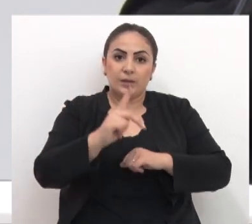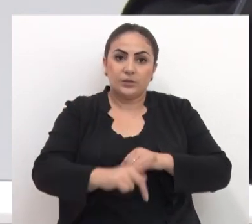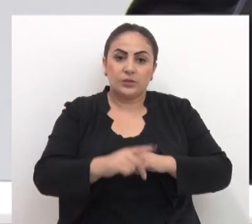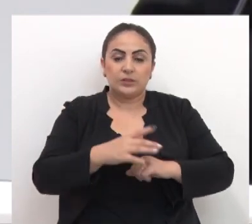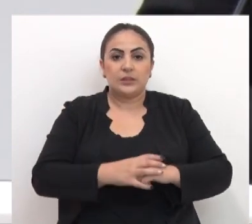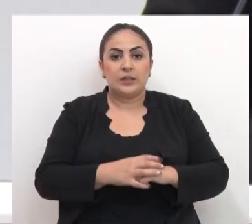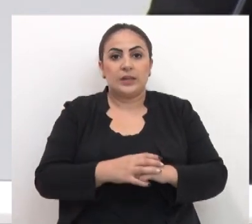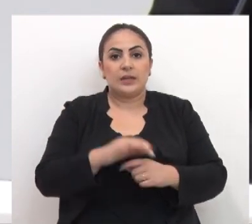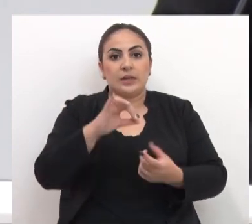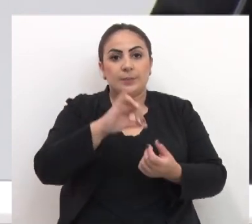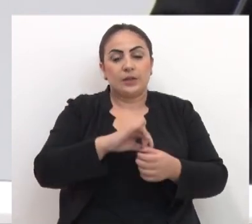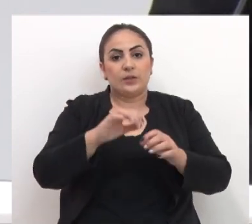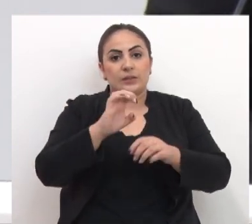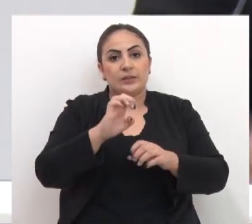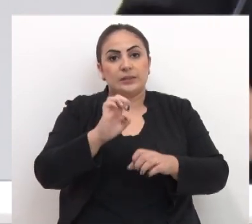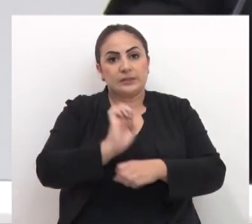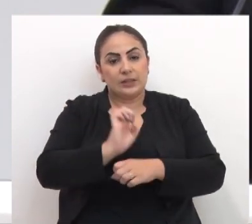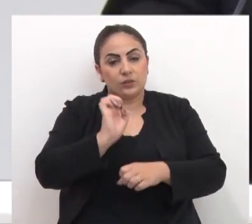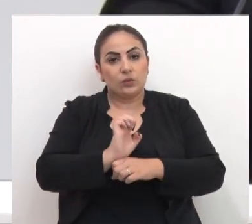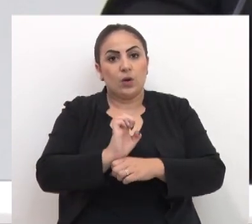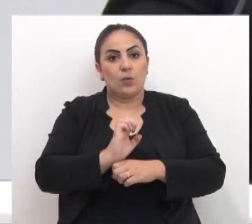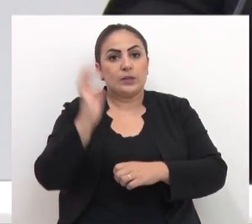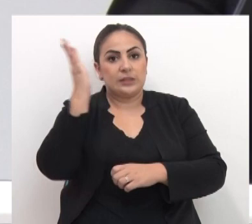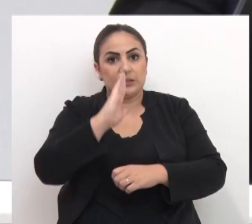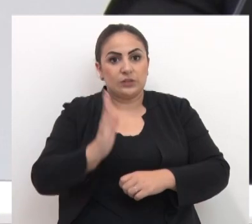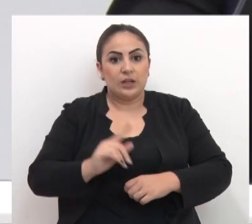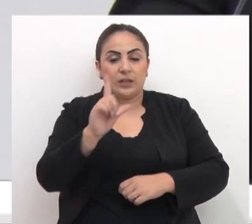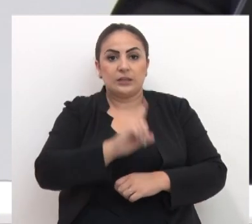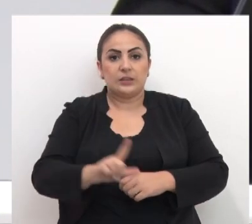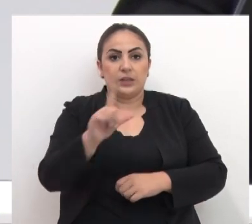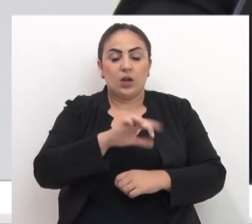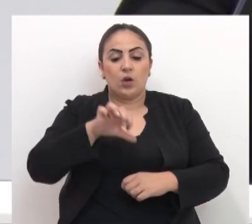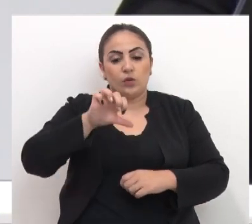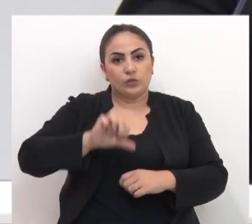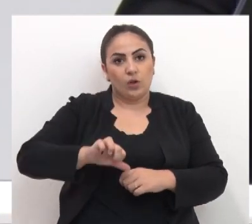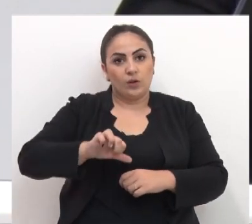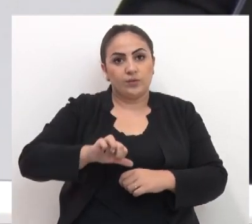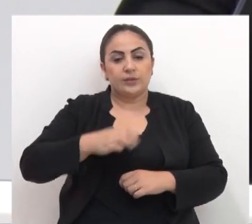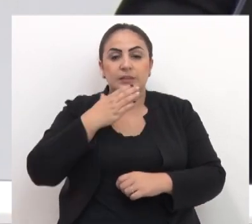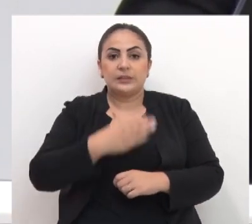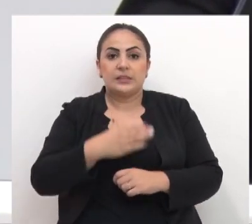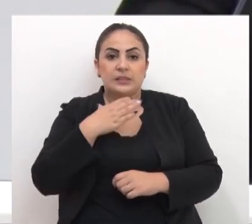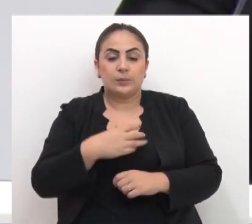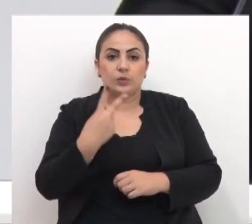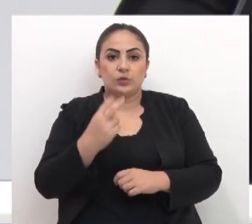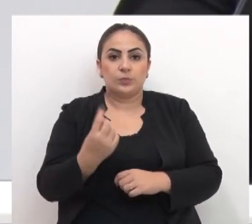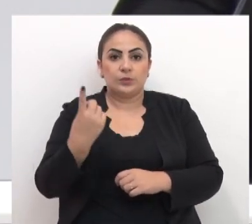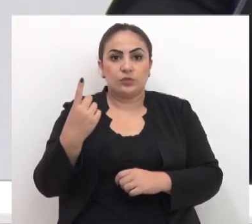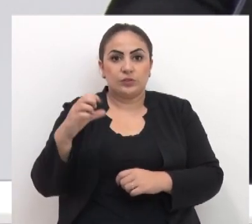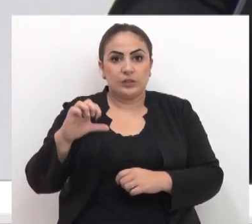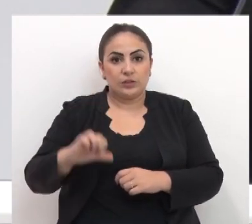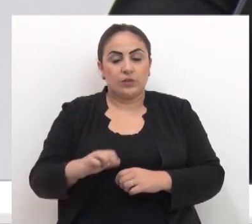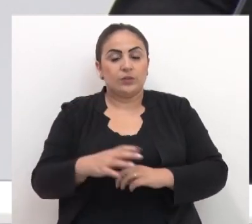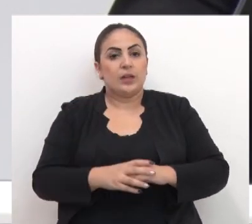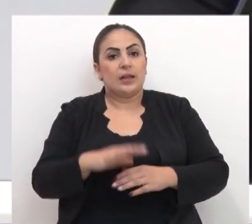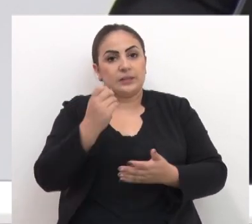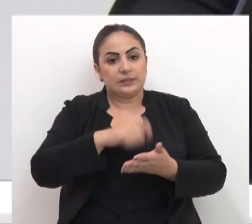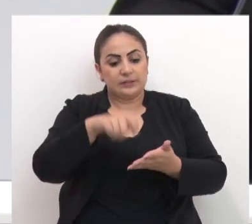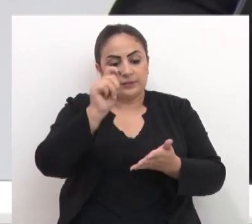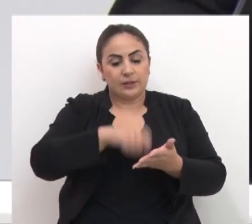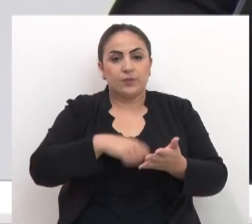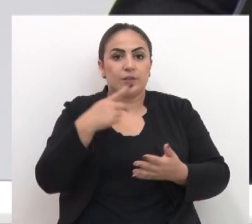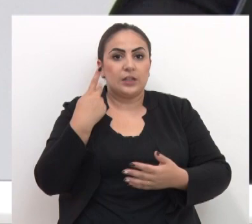Fundo, Capital Estadual e Nacional da Literatura, 9 de dezembro de 2019. Assina